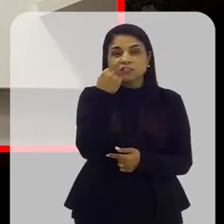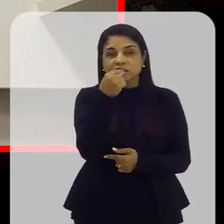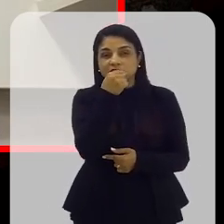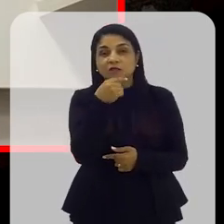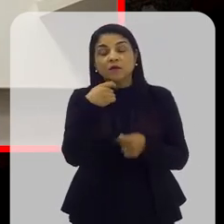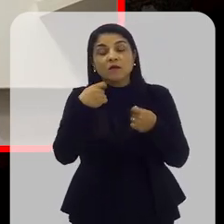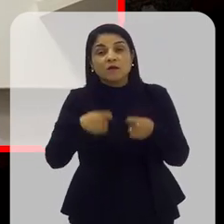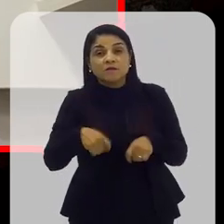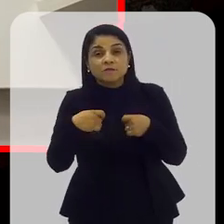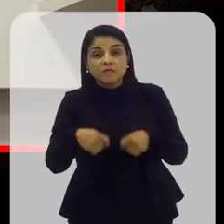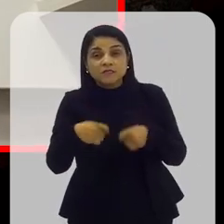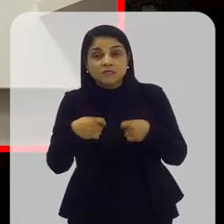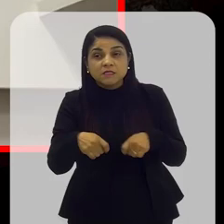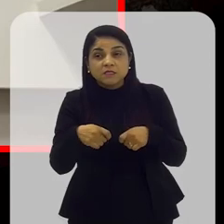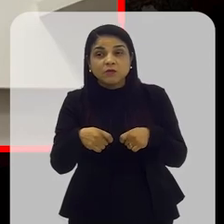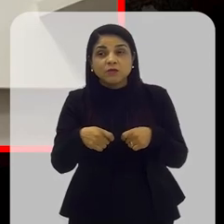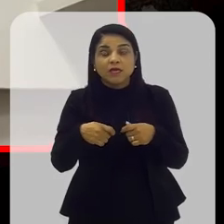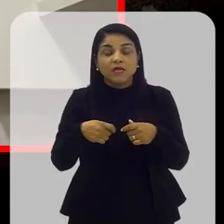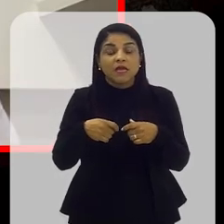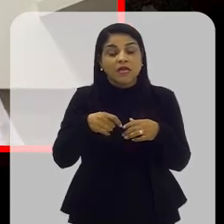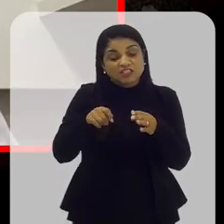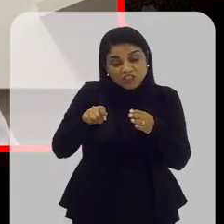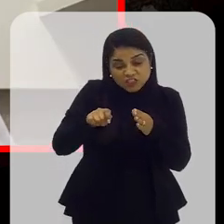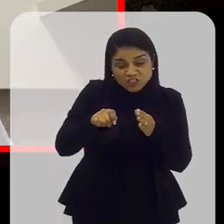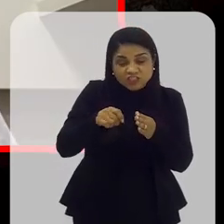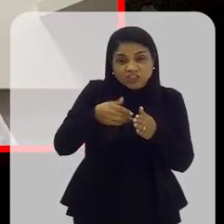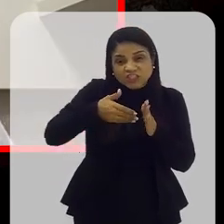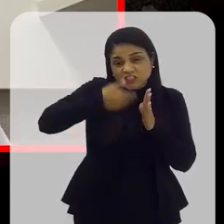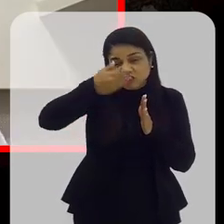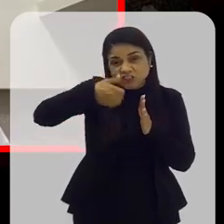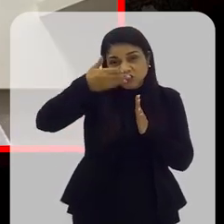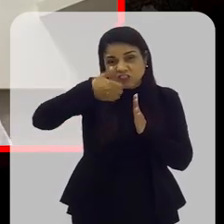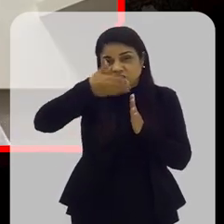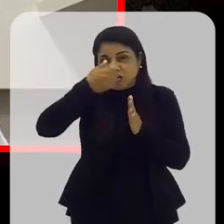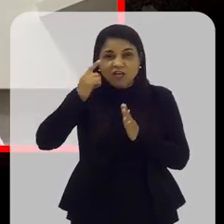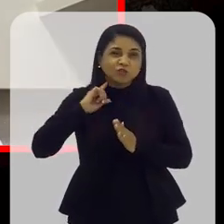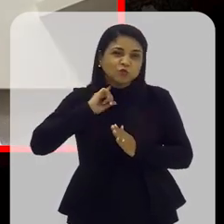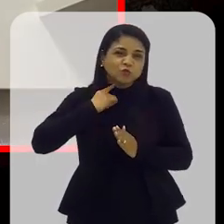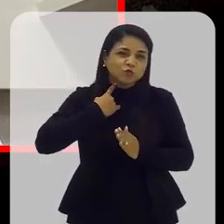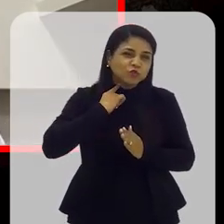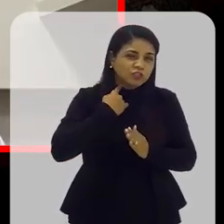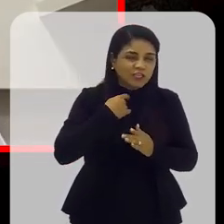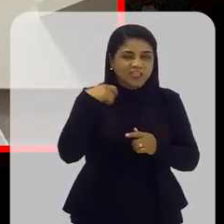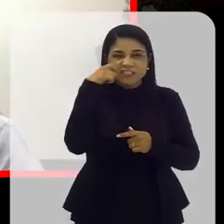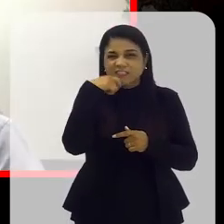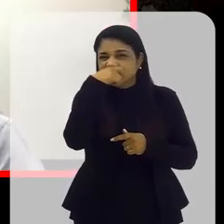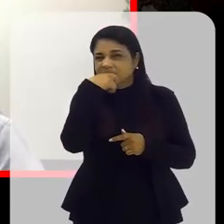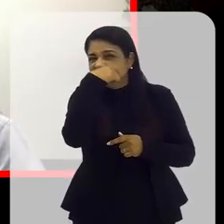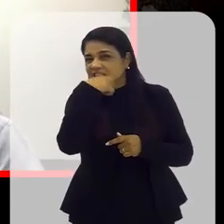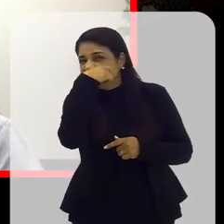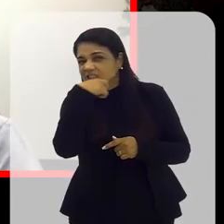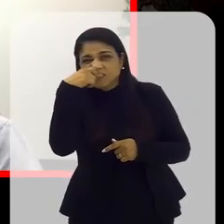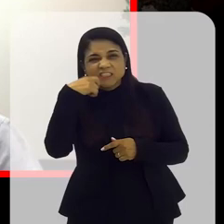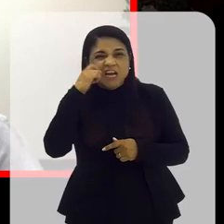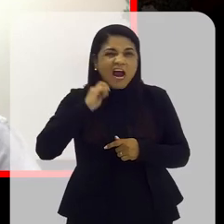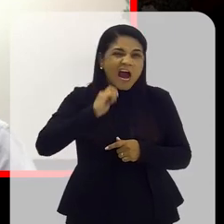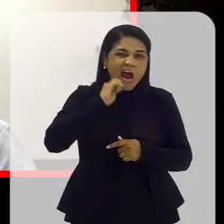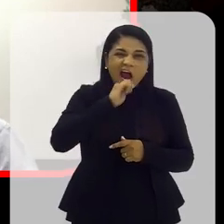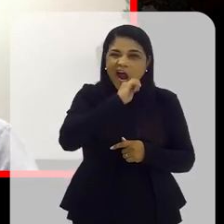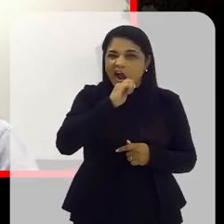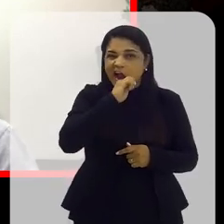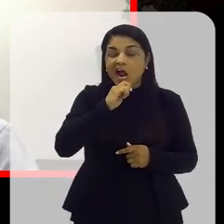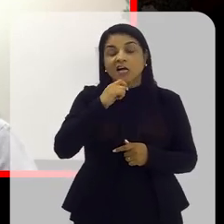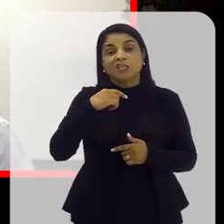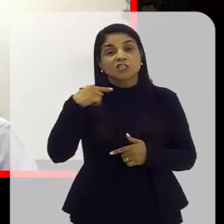possível, porque o que a gente tem que fazer é remover toda a sujeira da superfície do dente com a